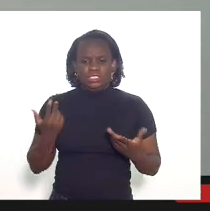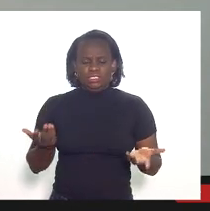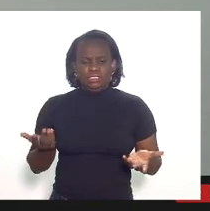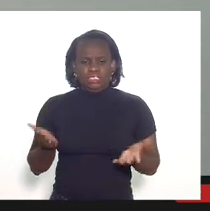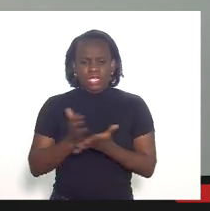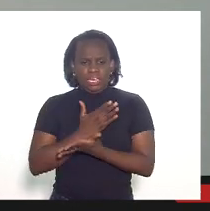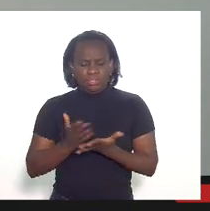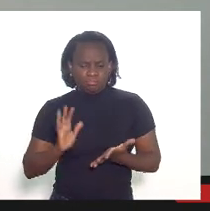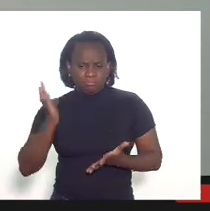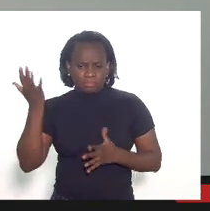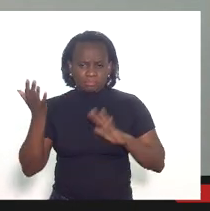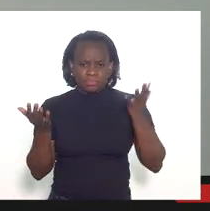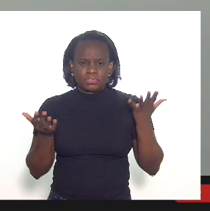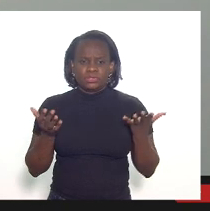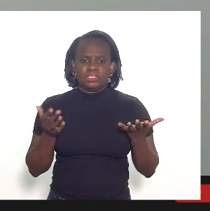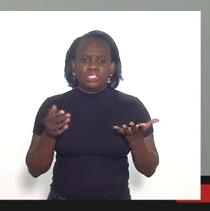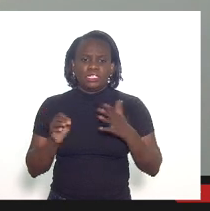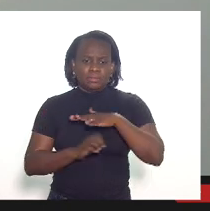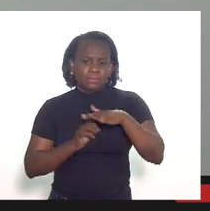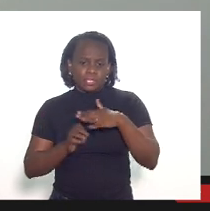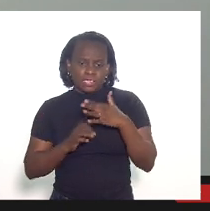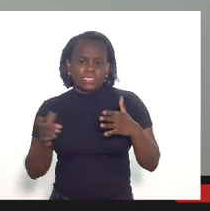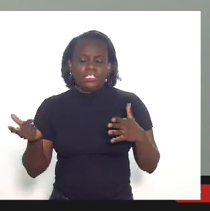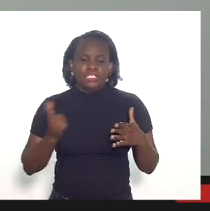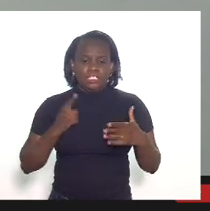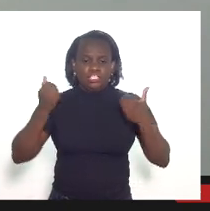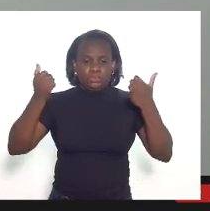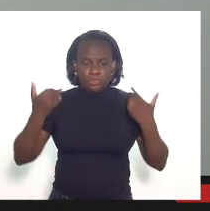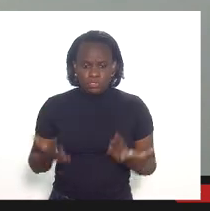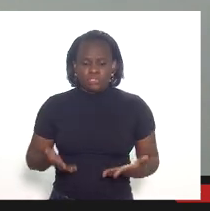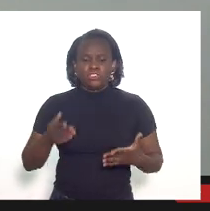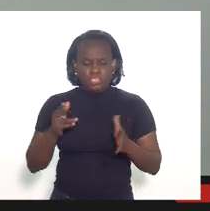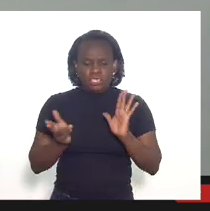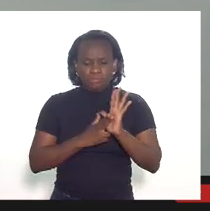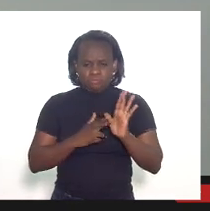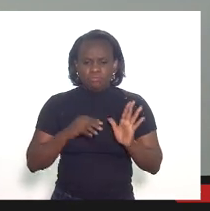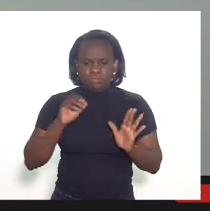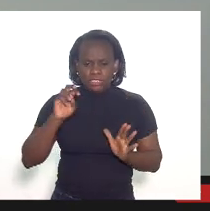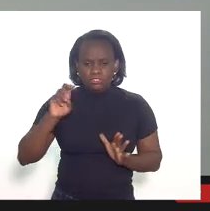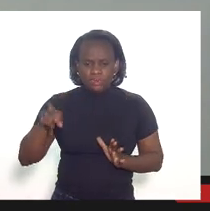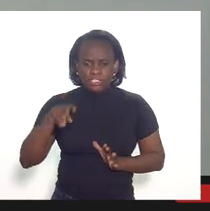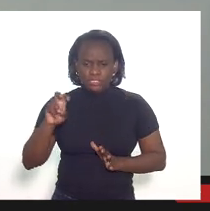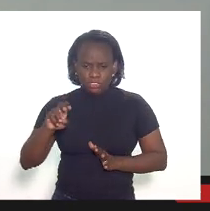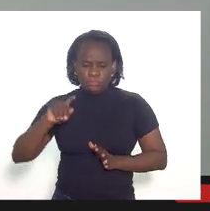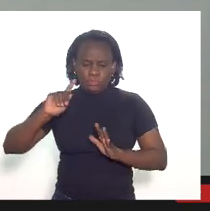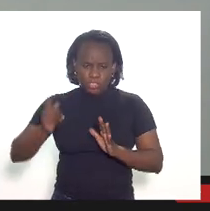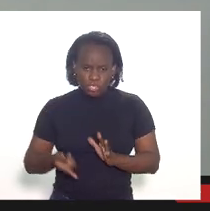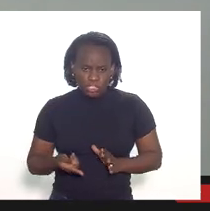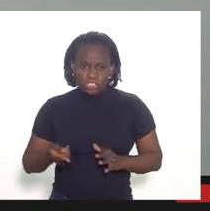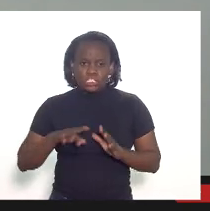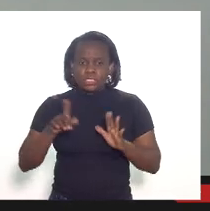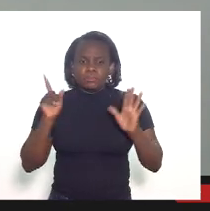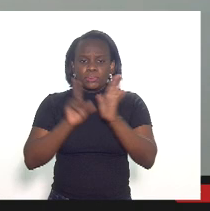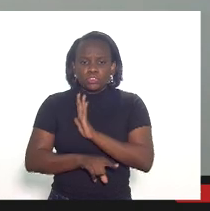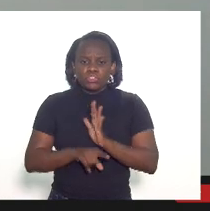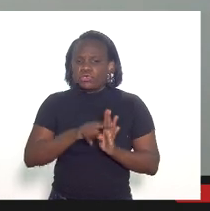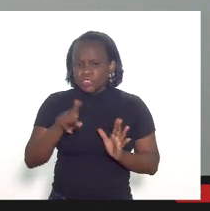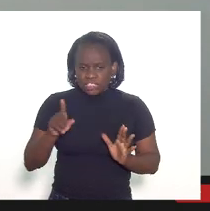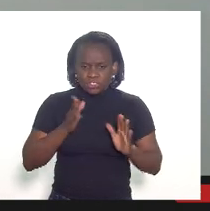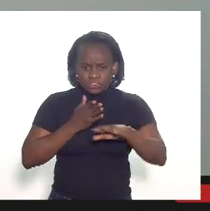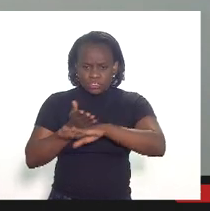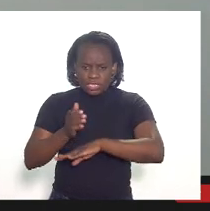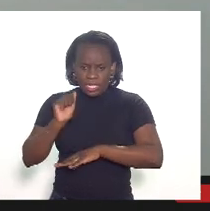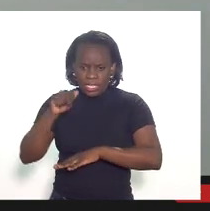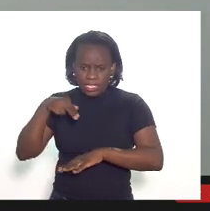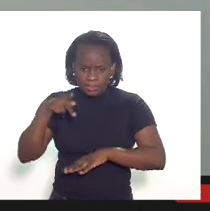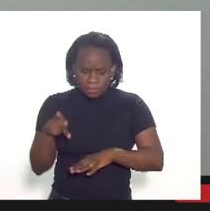situações a empresa embora tenha falado que reconheceu 5,5 milhões nós perguntamos vocês entraram na ANP